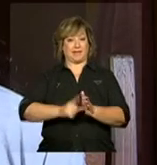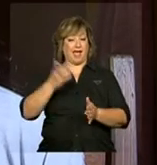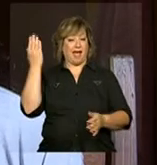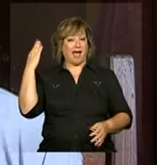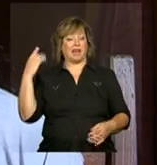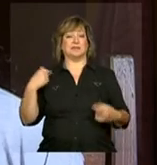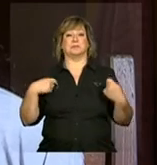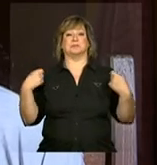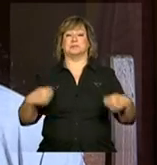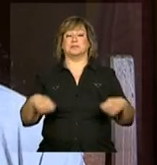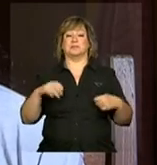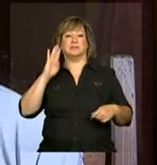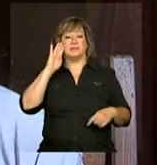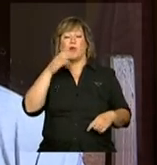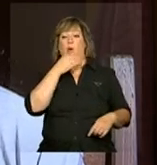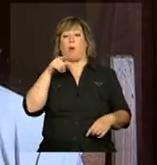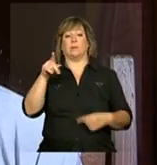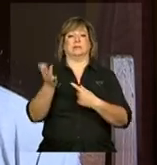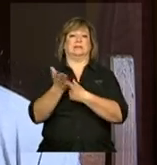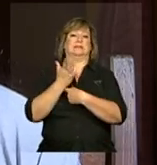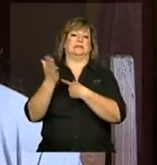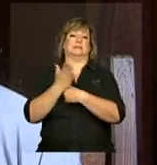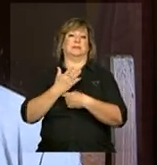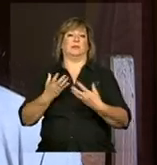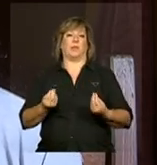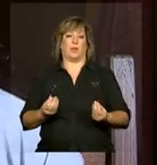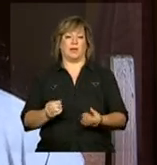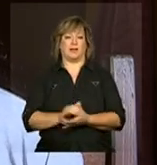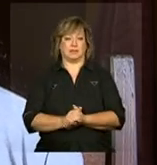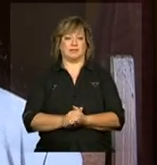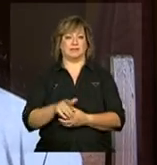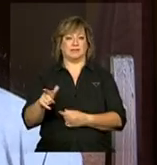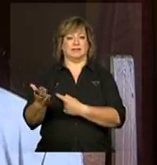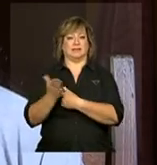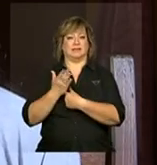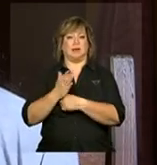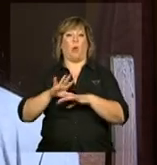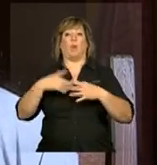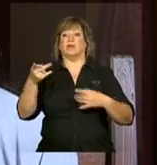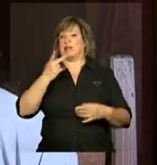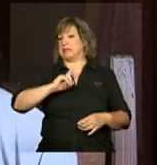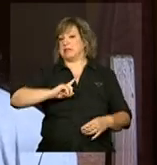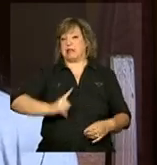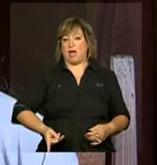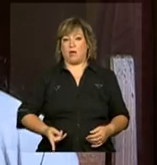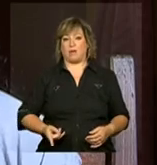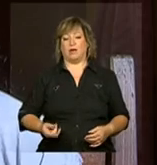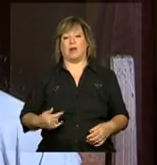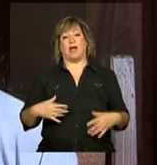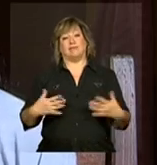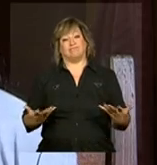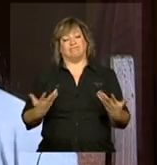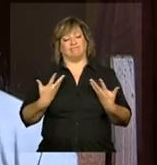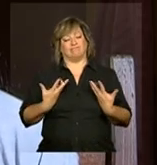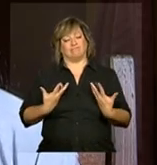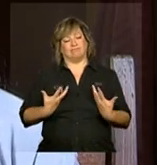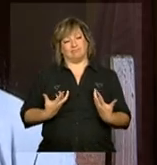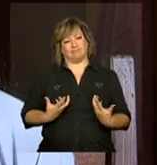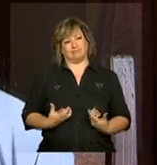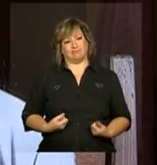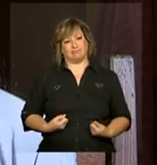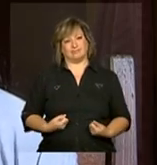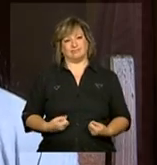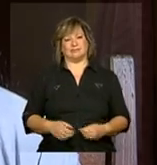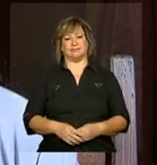dependia mais dele, né? E quando ele dava um não, aí era tristeza para mim.